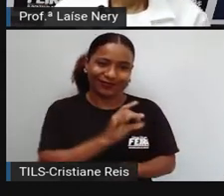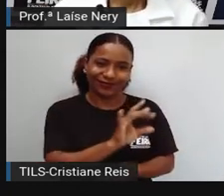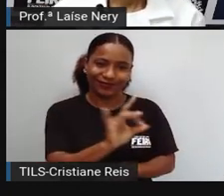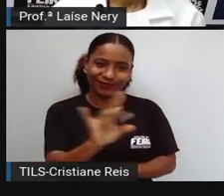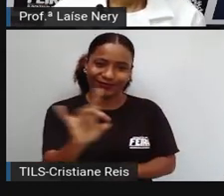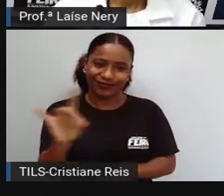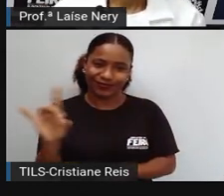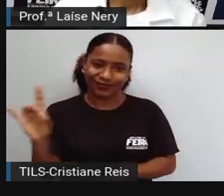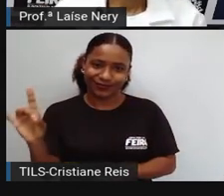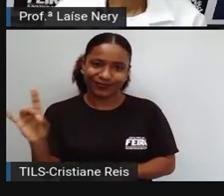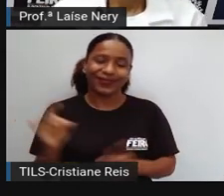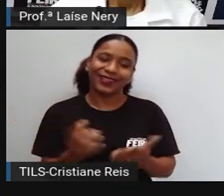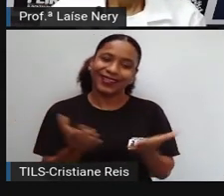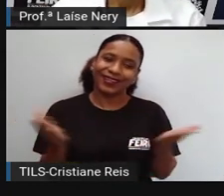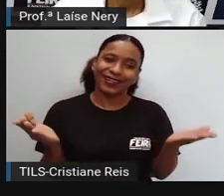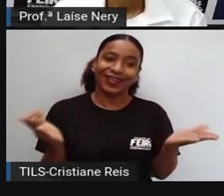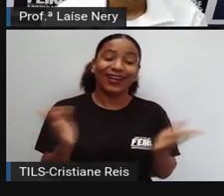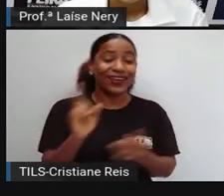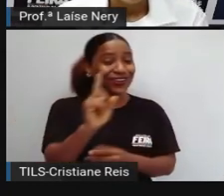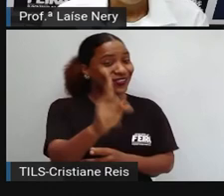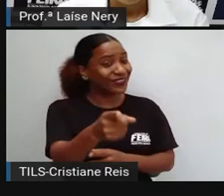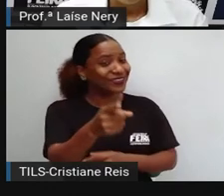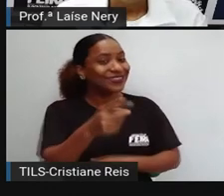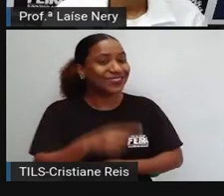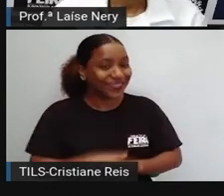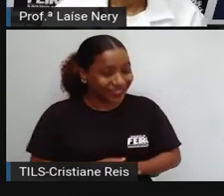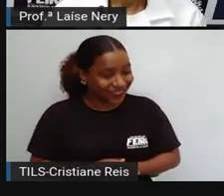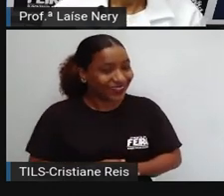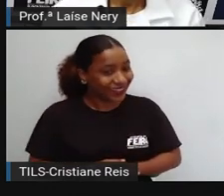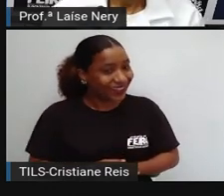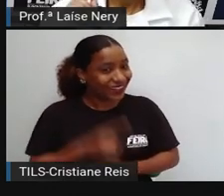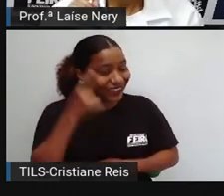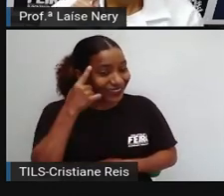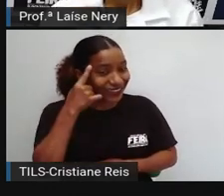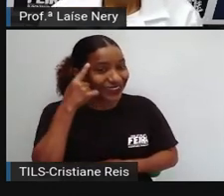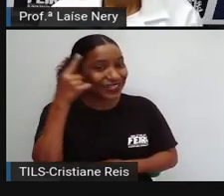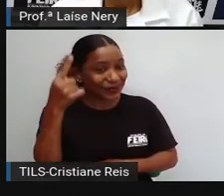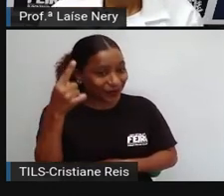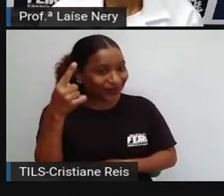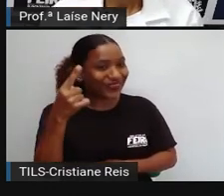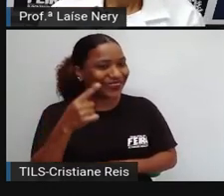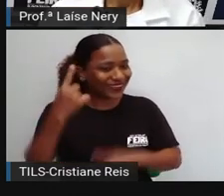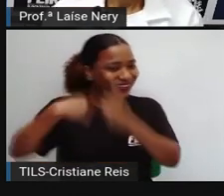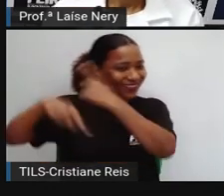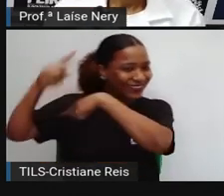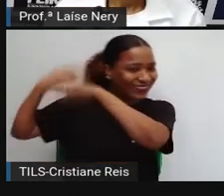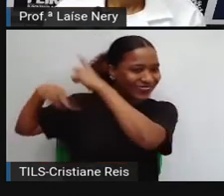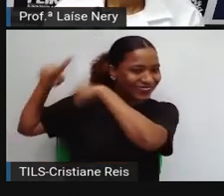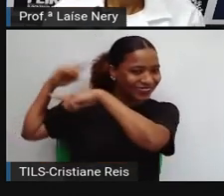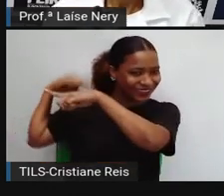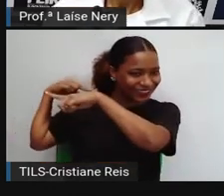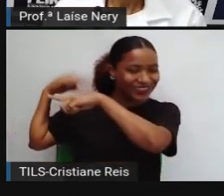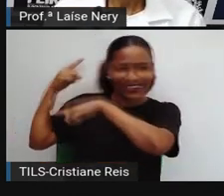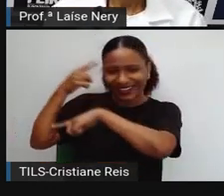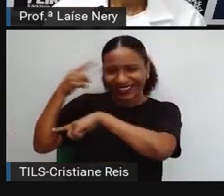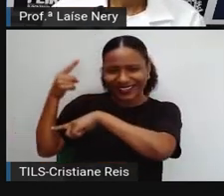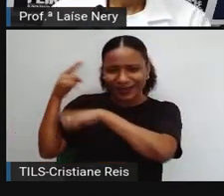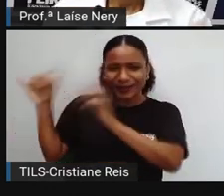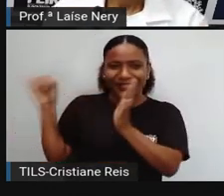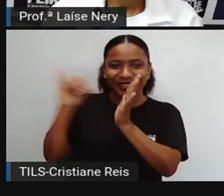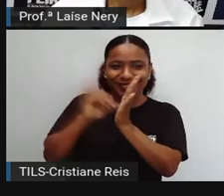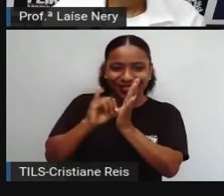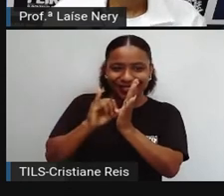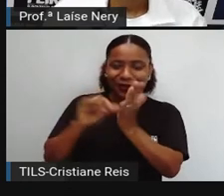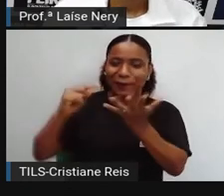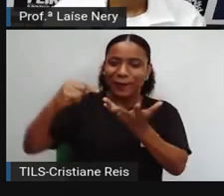Agora, é com você. Hoje, você relembrou as aulas que nós tivemos no eixo identidade nesse tema